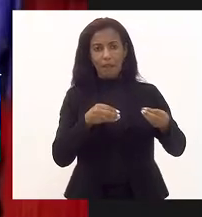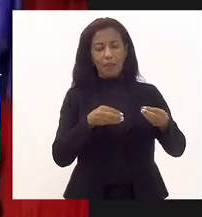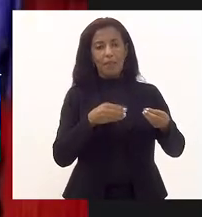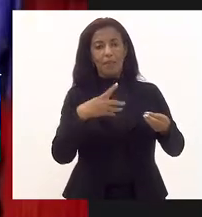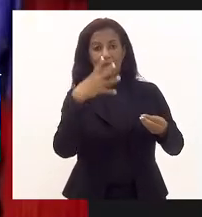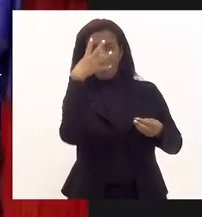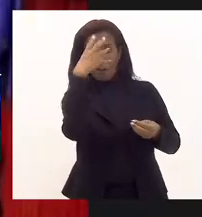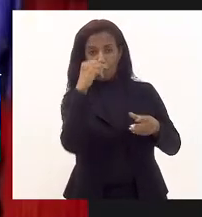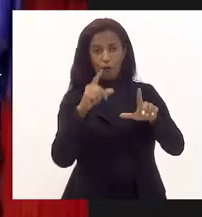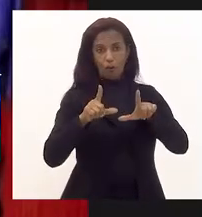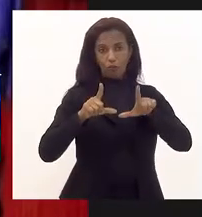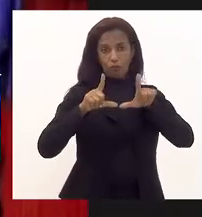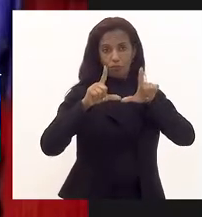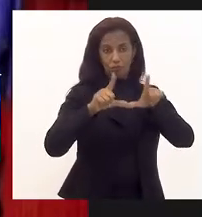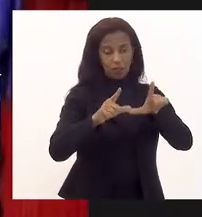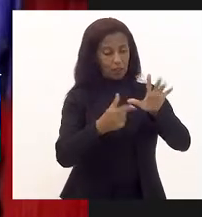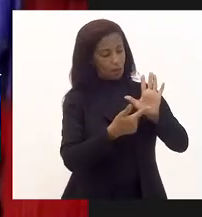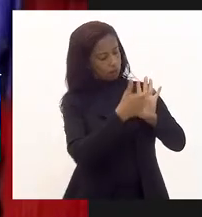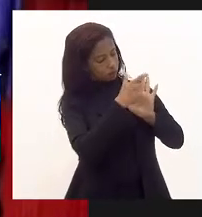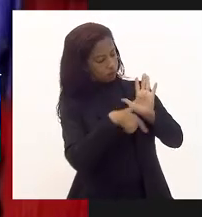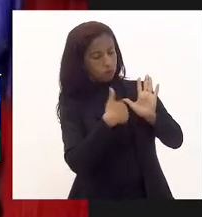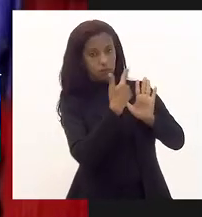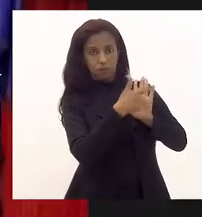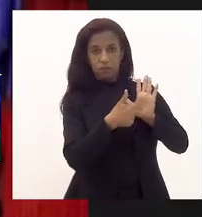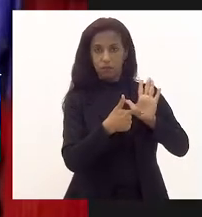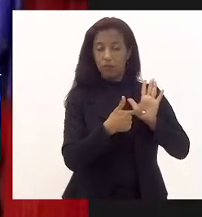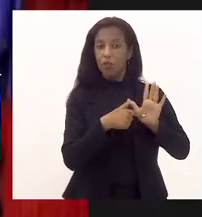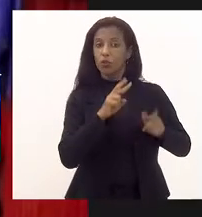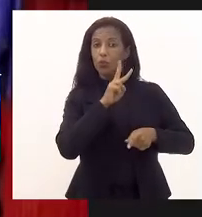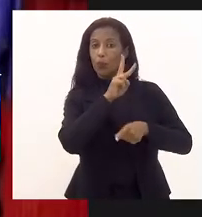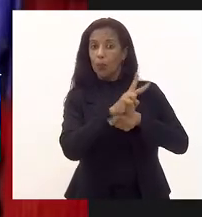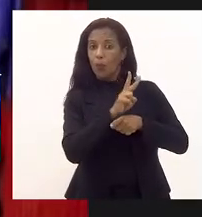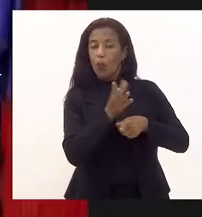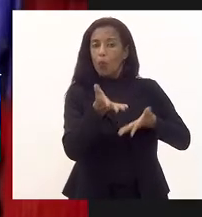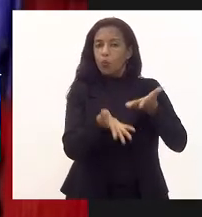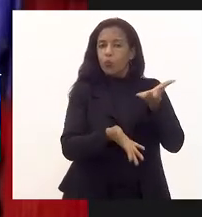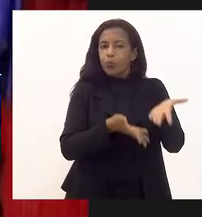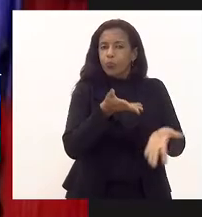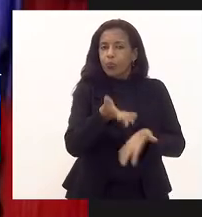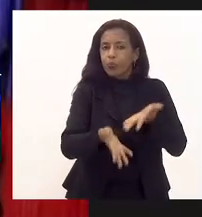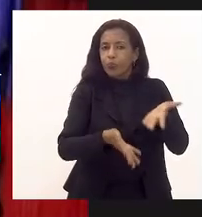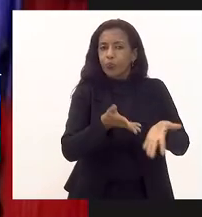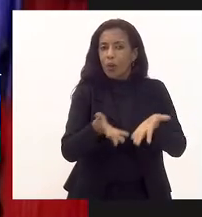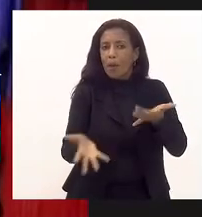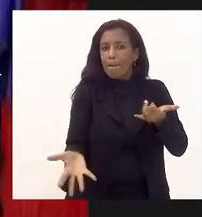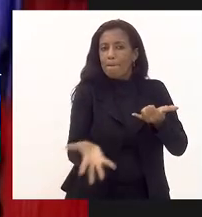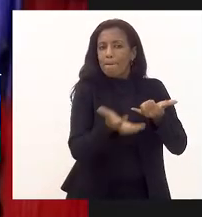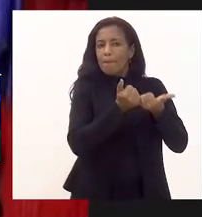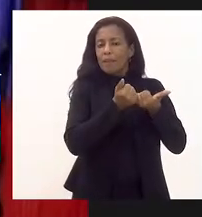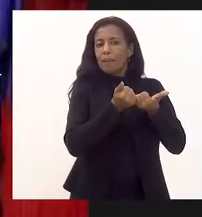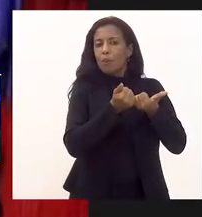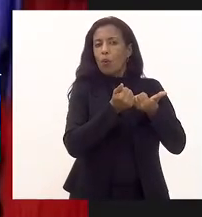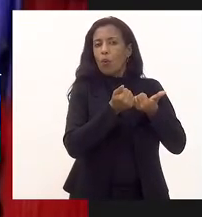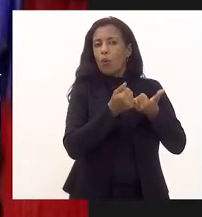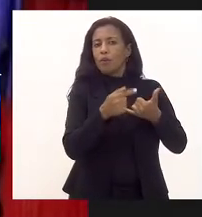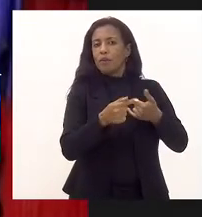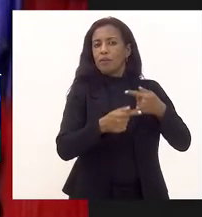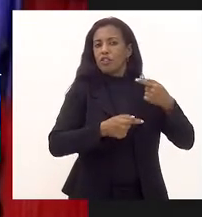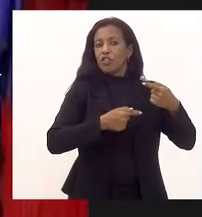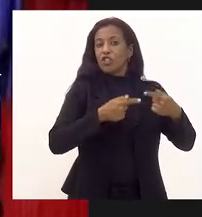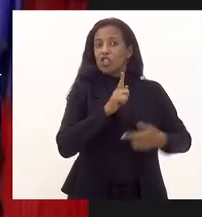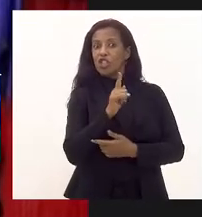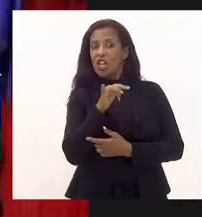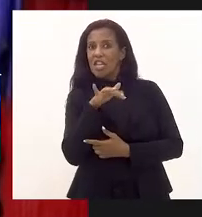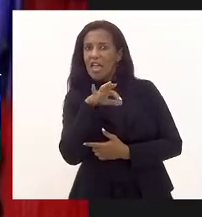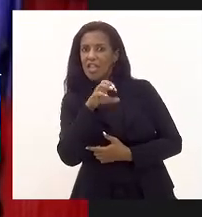fotografia do exemplar e da amostra do tecido dizelar cuidar e conservar o patrimônio biológico e genético da nação. Então, ficou